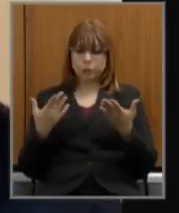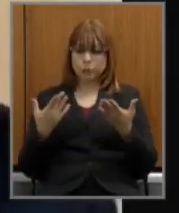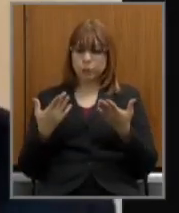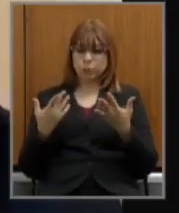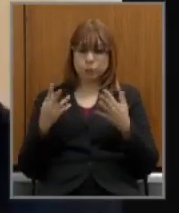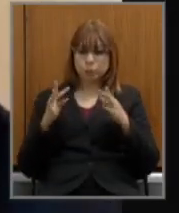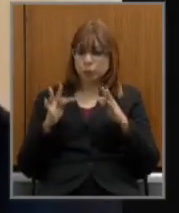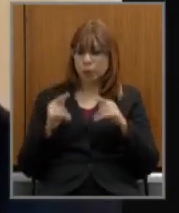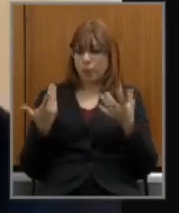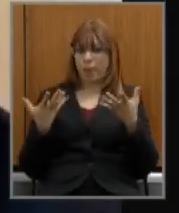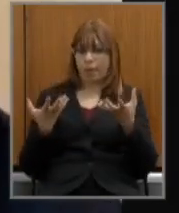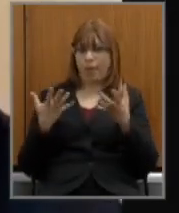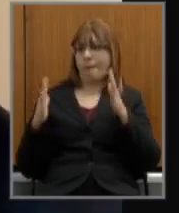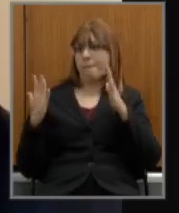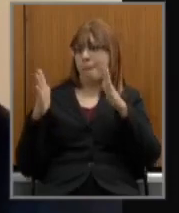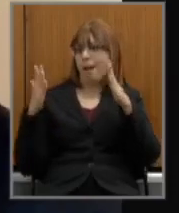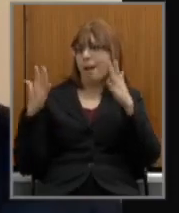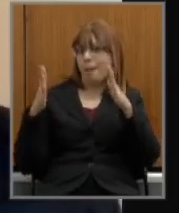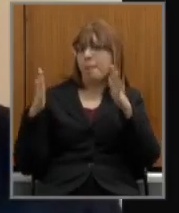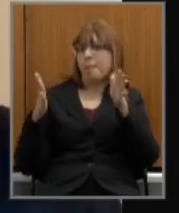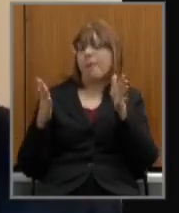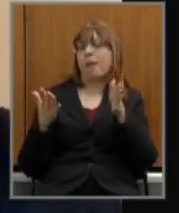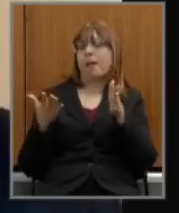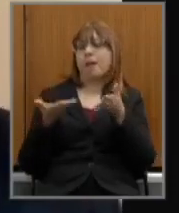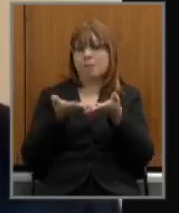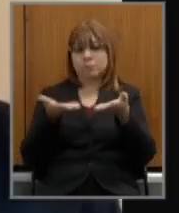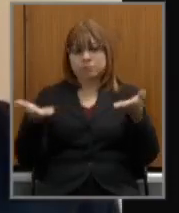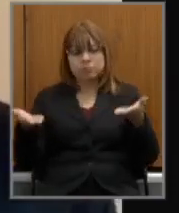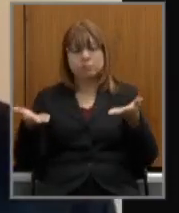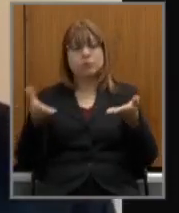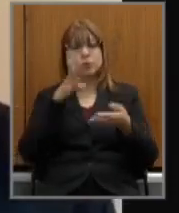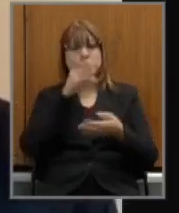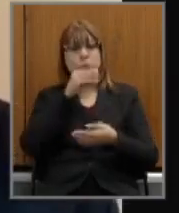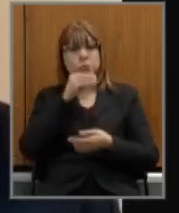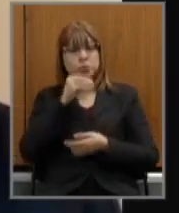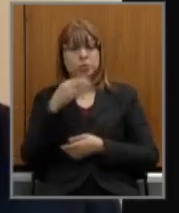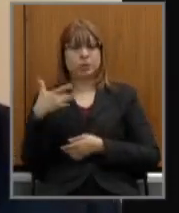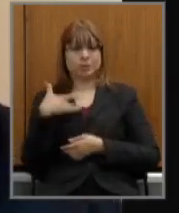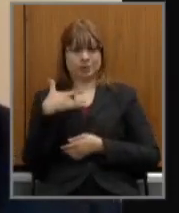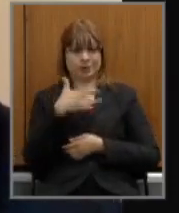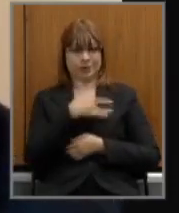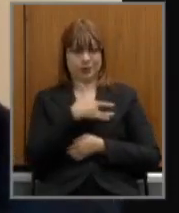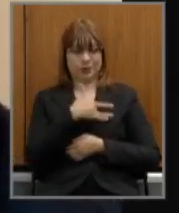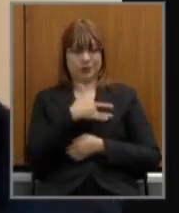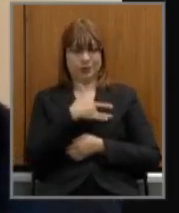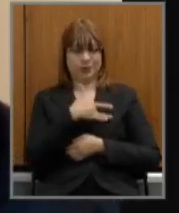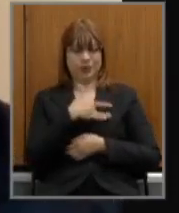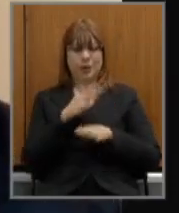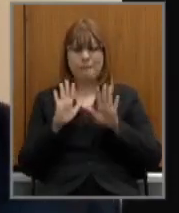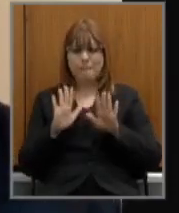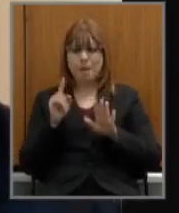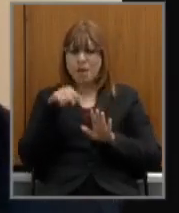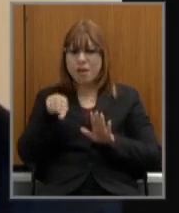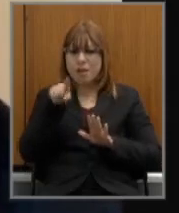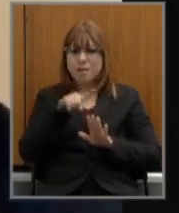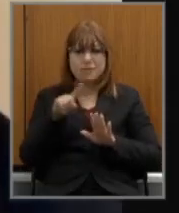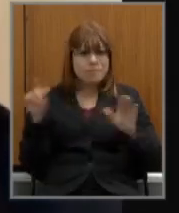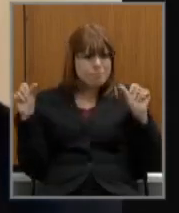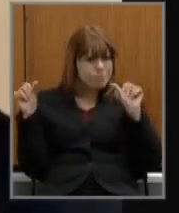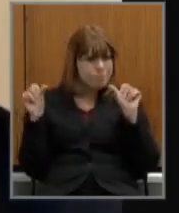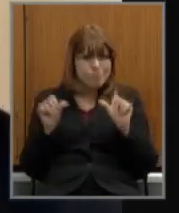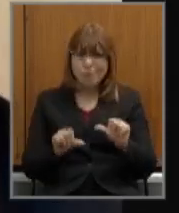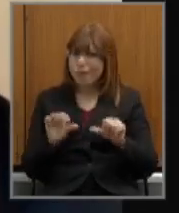aplaudir os servidores da área da saúde mas hoje os servidores da área da saúde eles possuem os piores